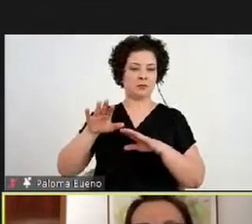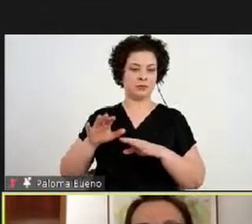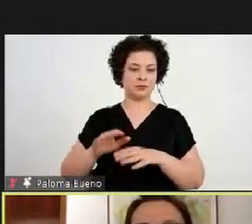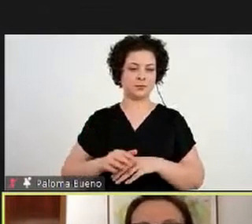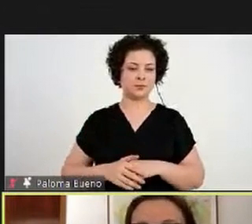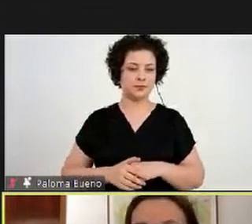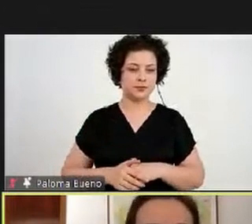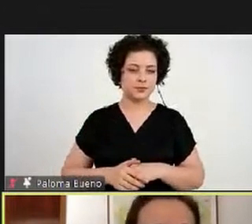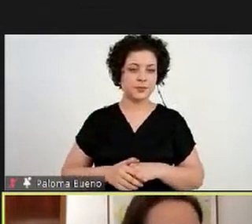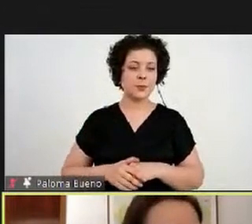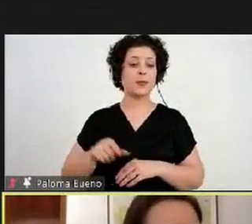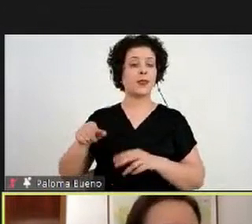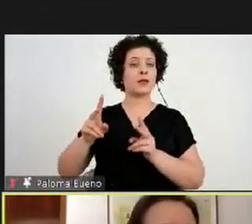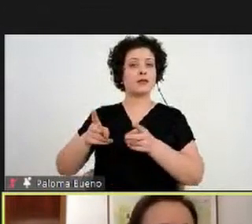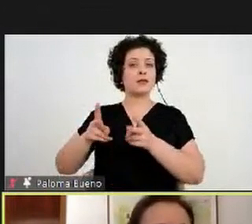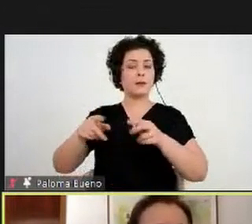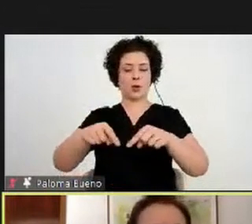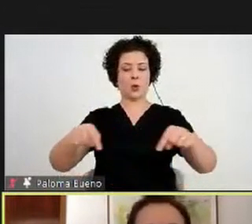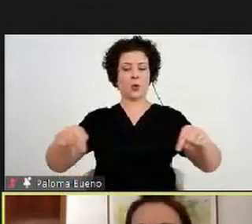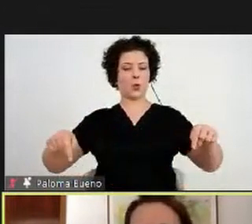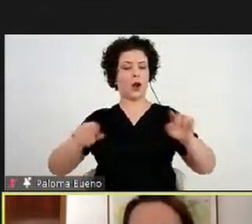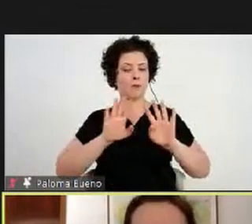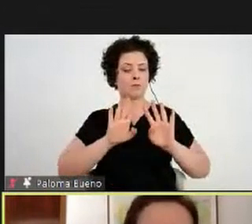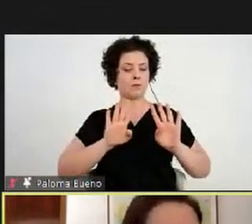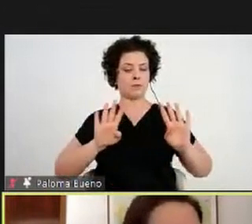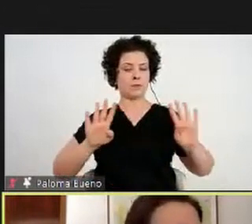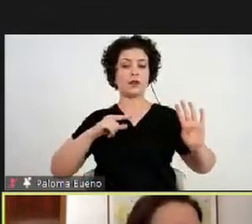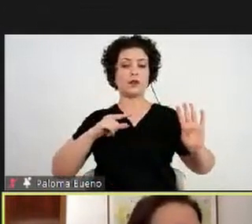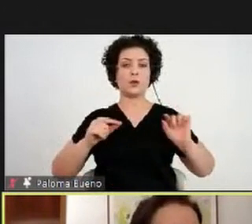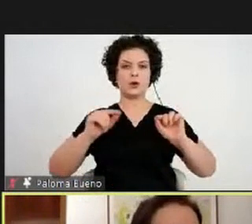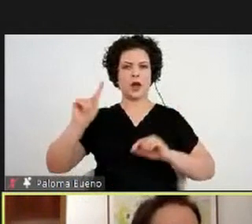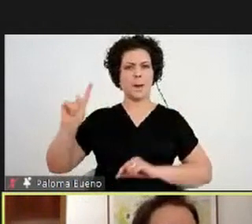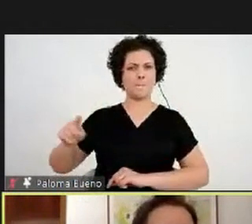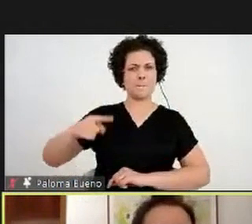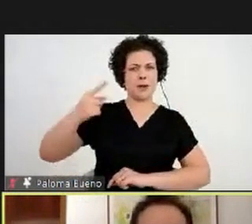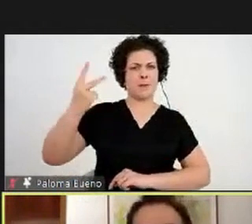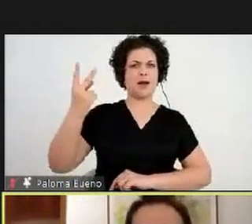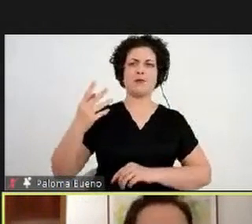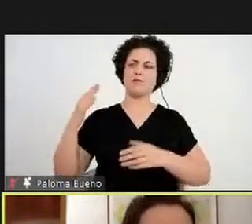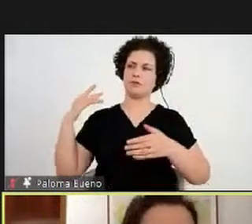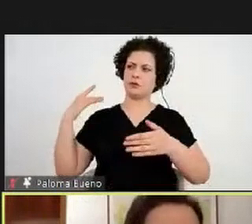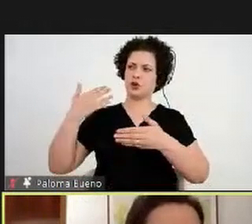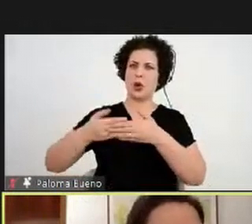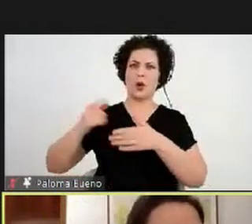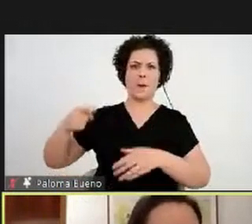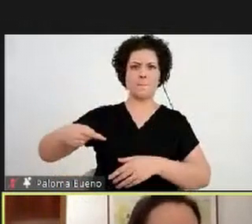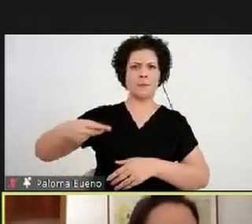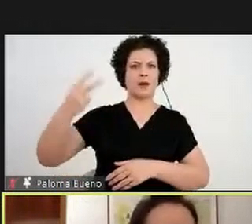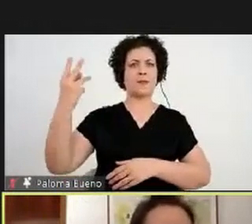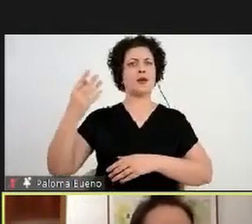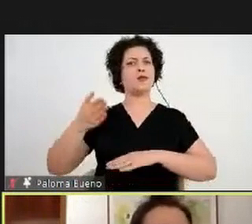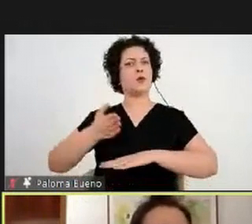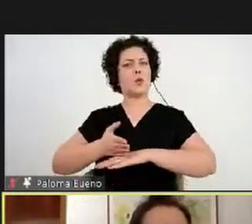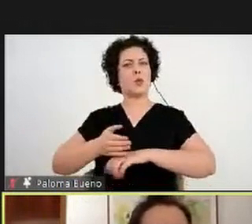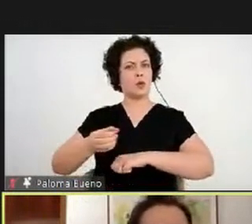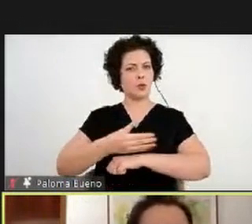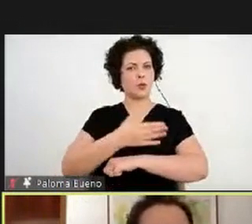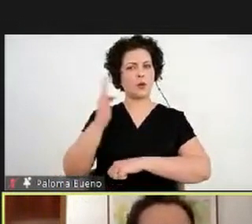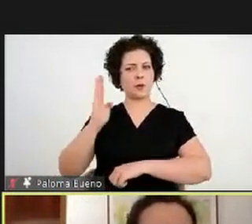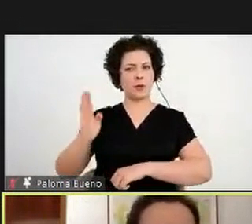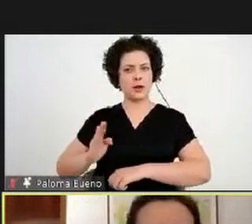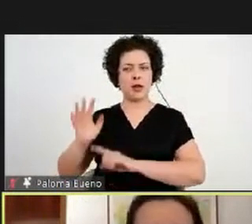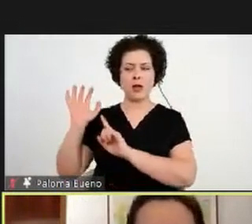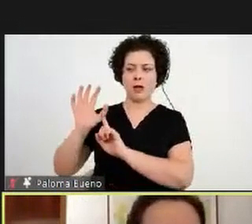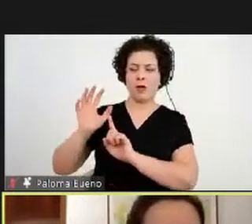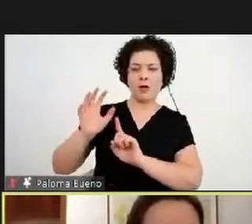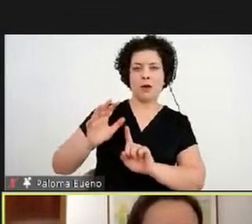nesse mesmo espaço, nós vamos tratar das vanguardas históricas do modernismo brasileiro, das influências